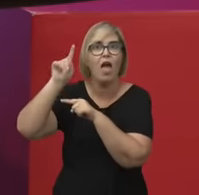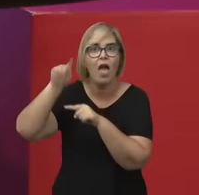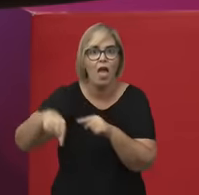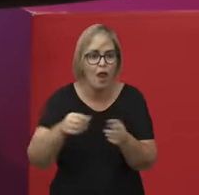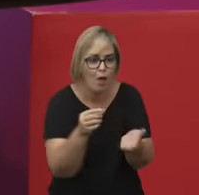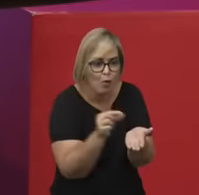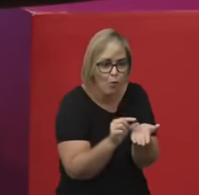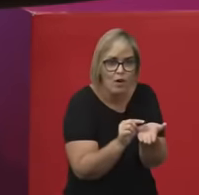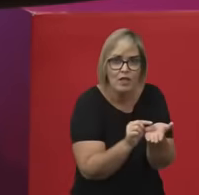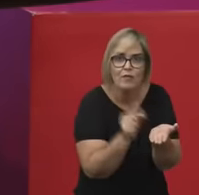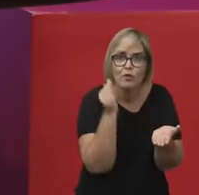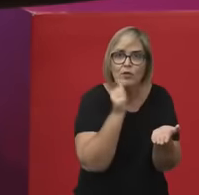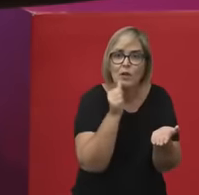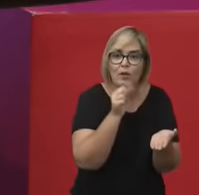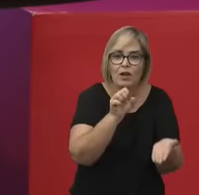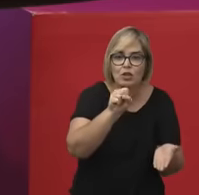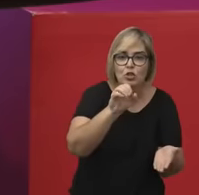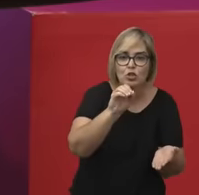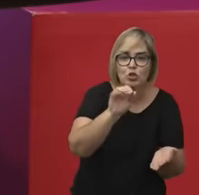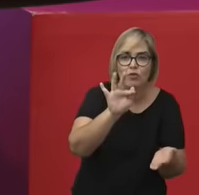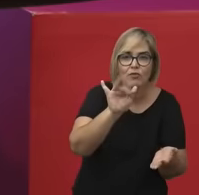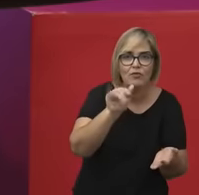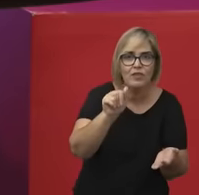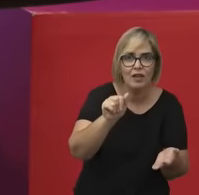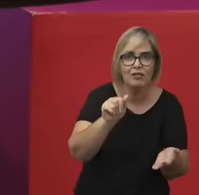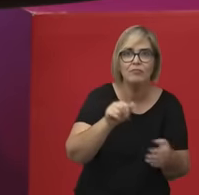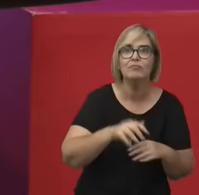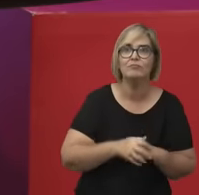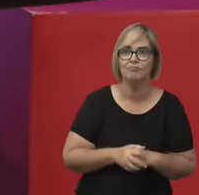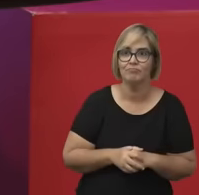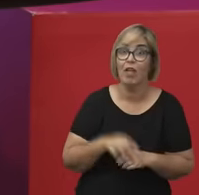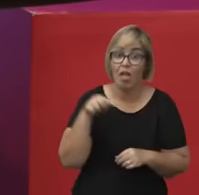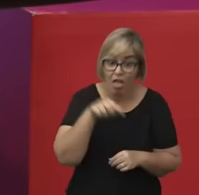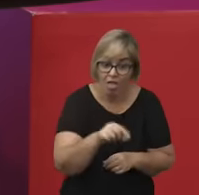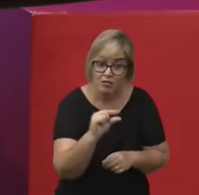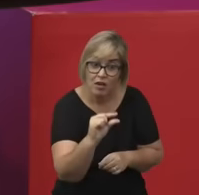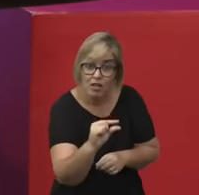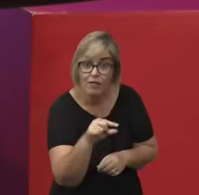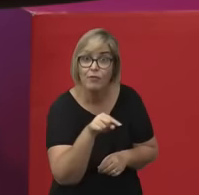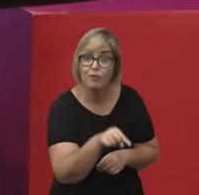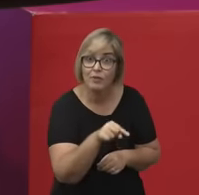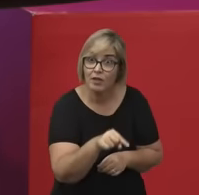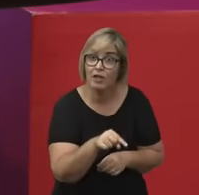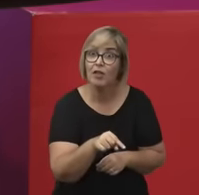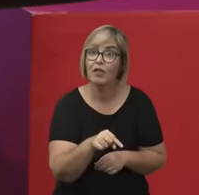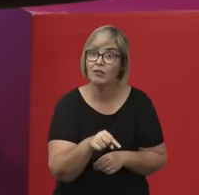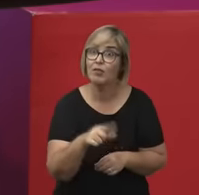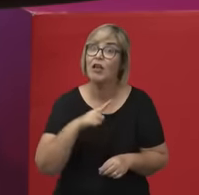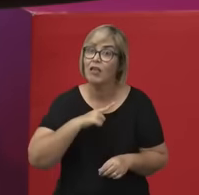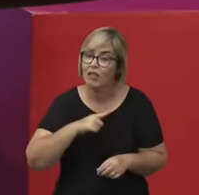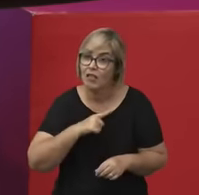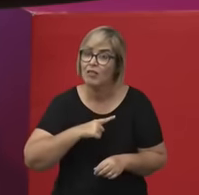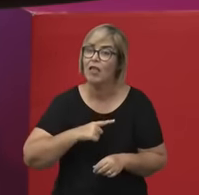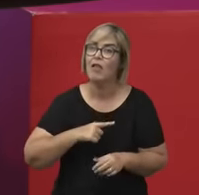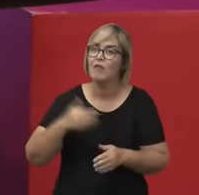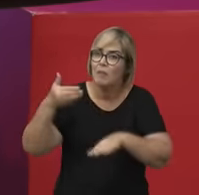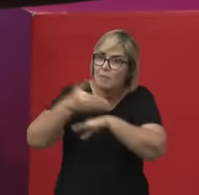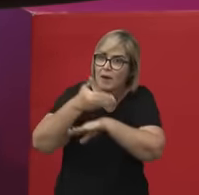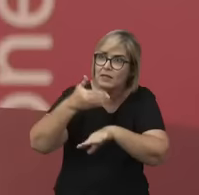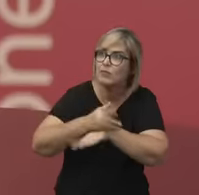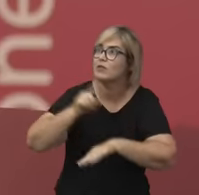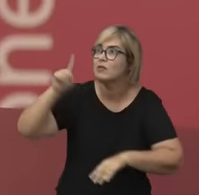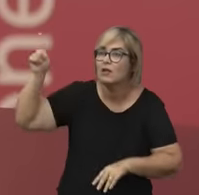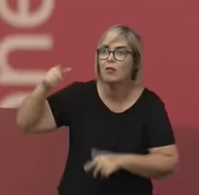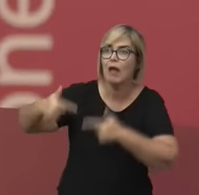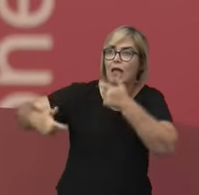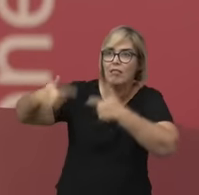gente tem uma tradução do Panfleto Sofia, esse panfleto radical, feminista, inglês, da Guerra de Panfletos, no século XVIII, na Inglaterra,